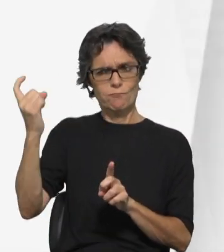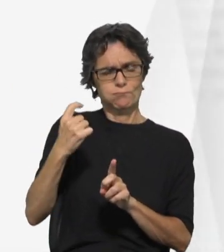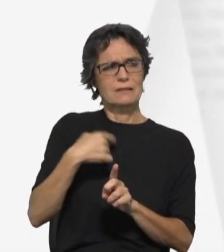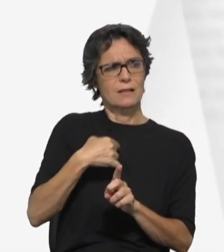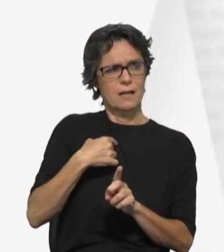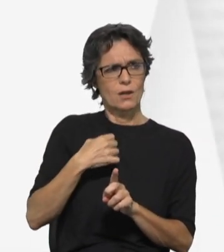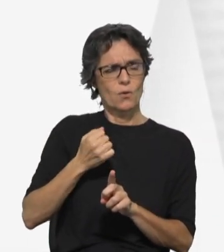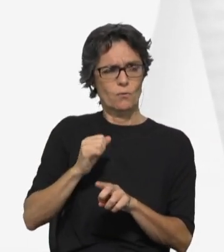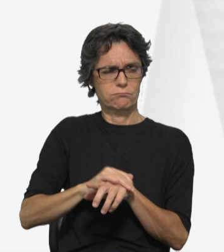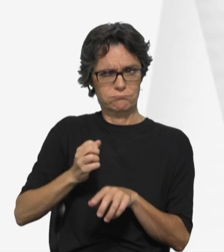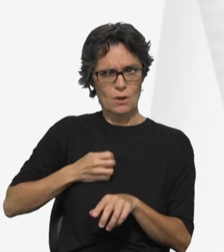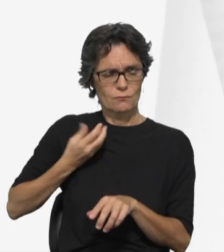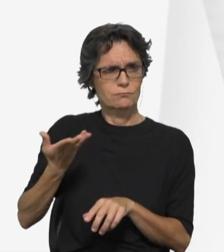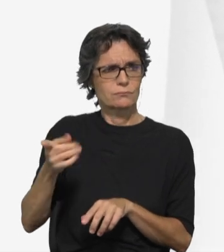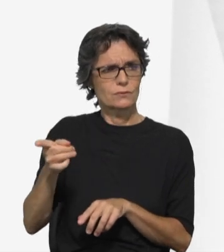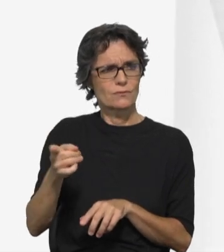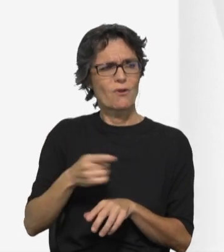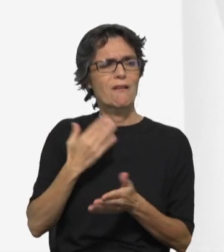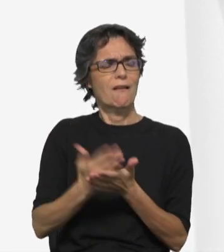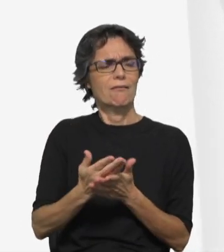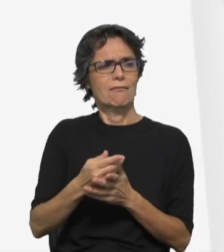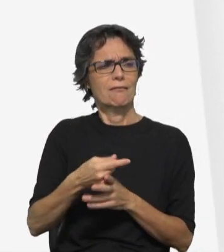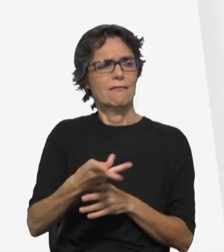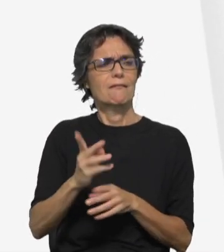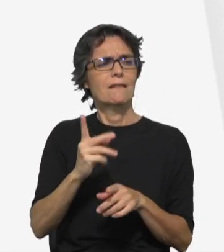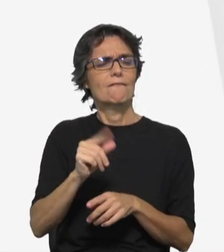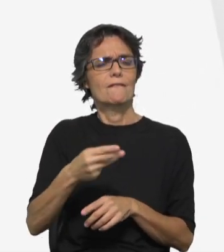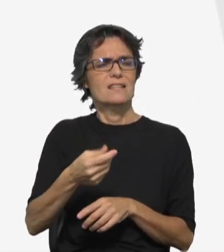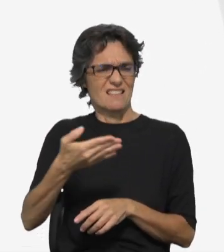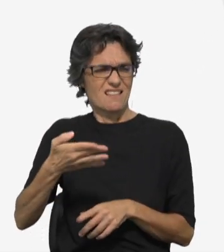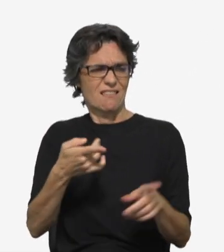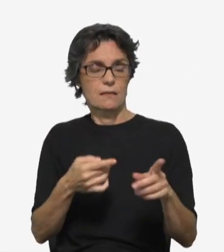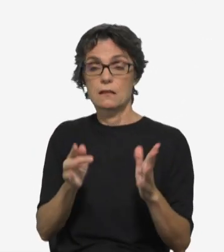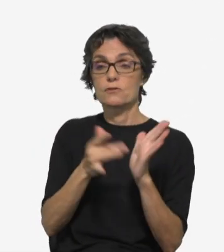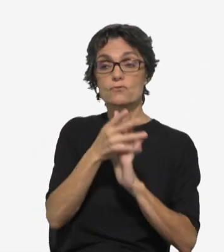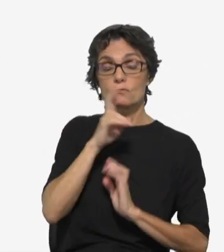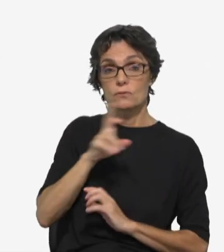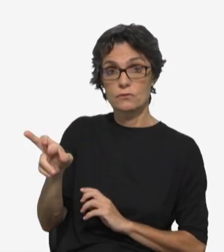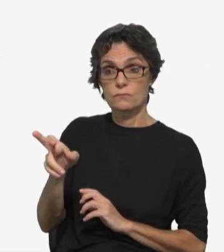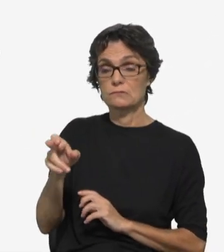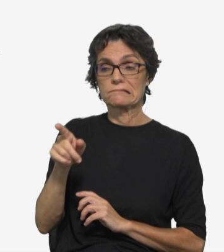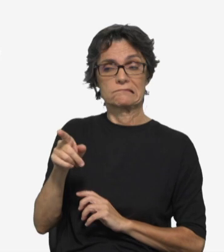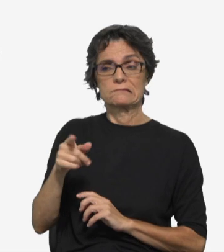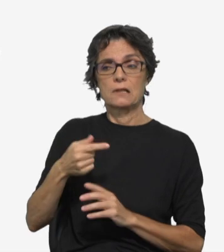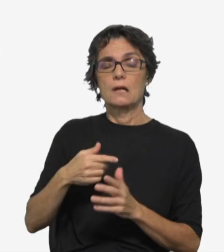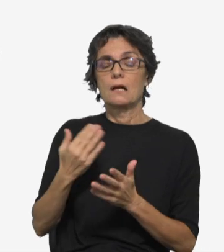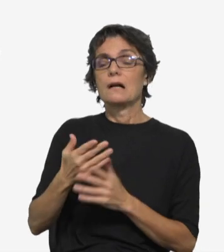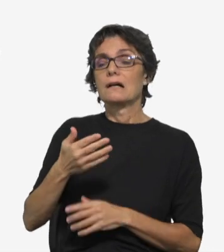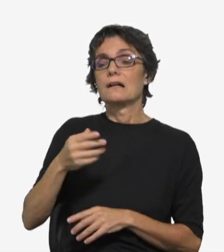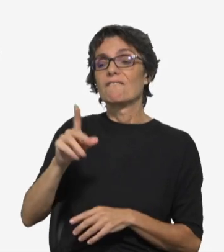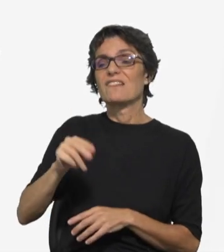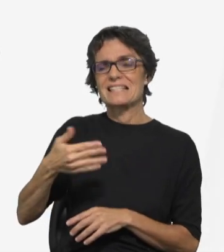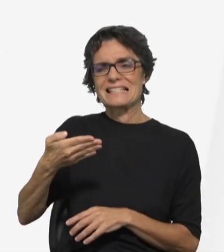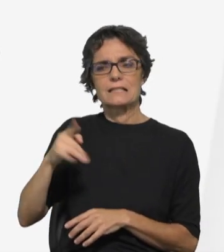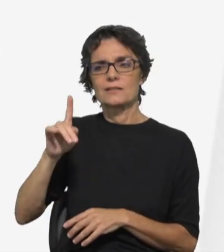perdoar-lhe? Até sete vezes? Jesus respondeu, Não te digo até sete vezes, mas